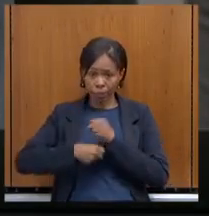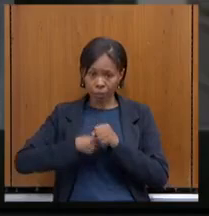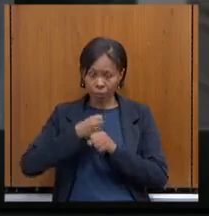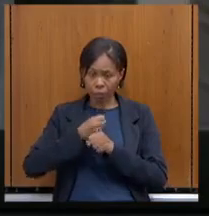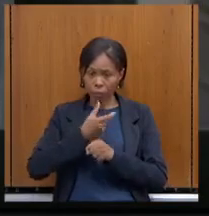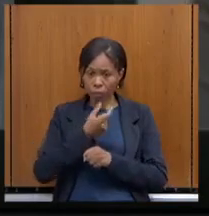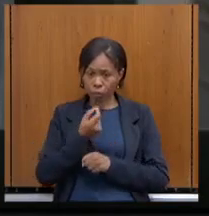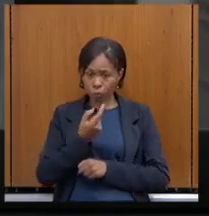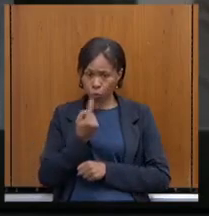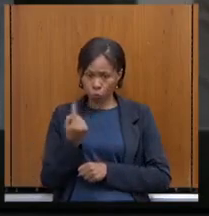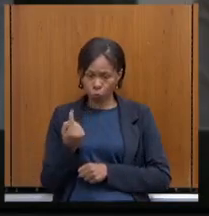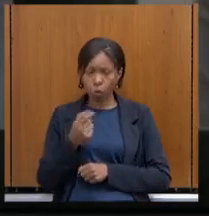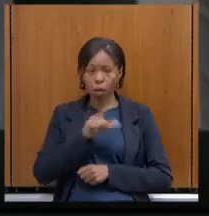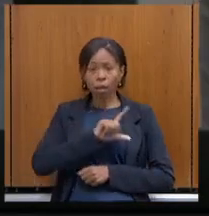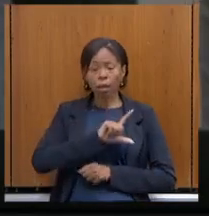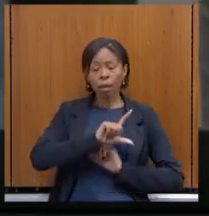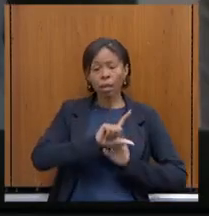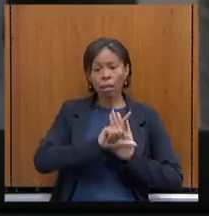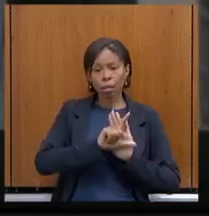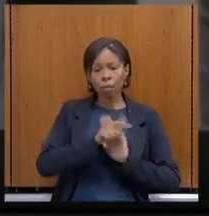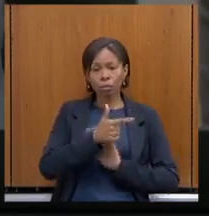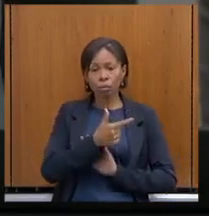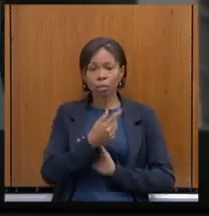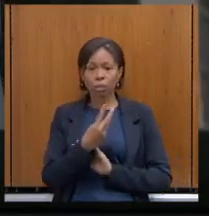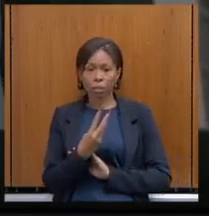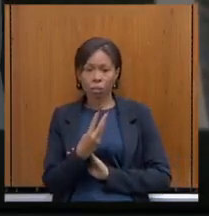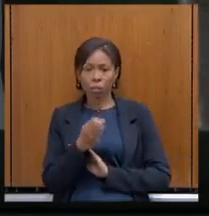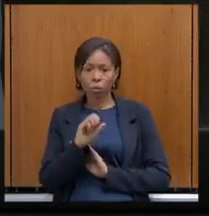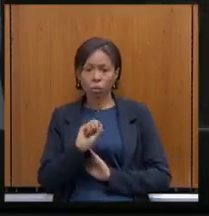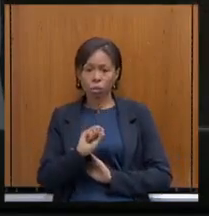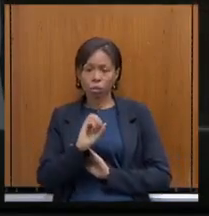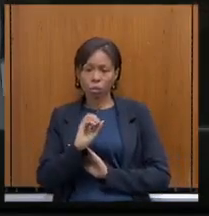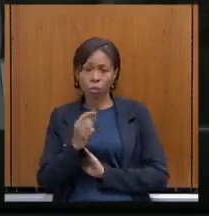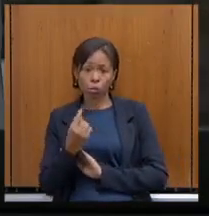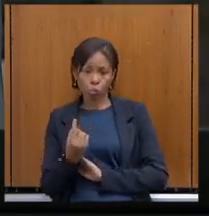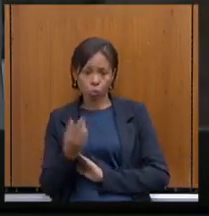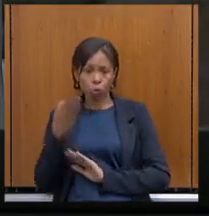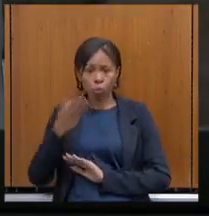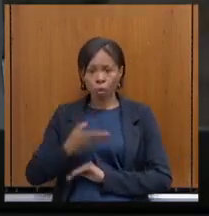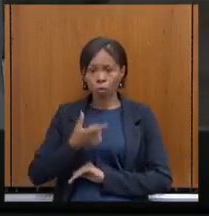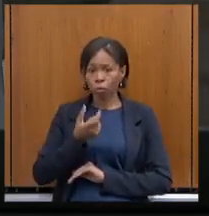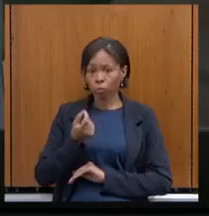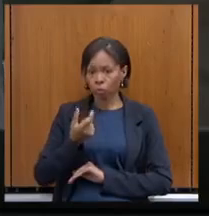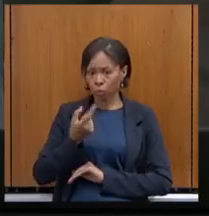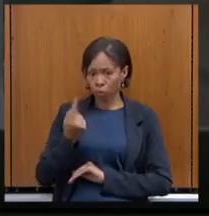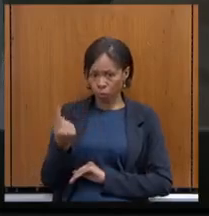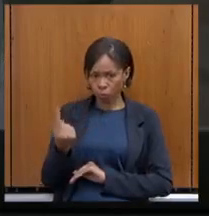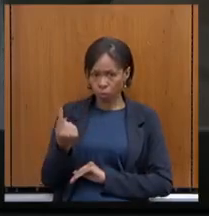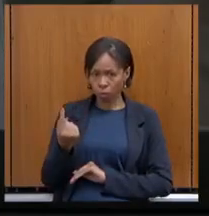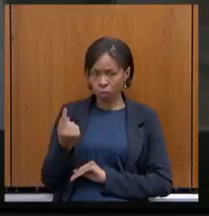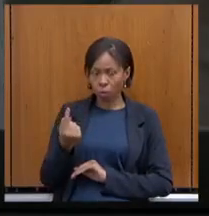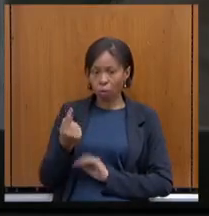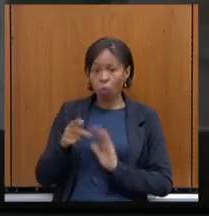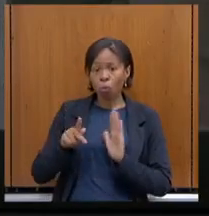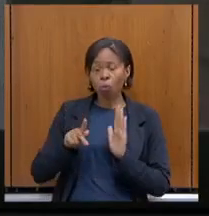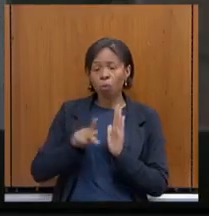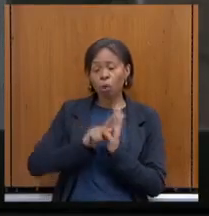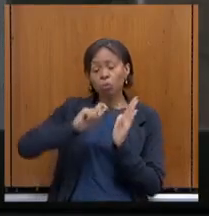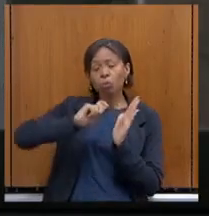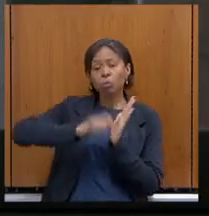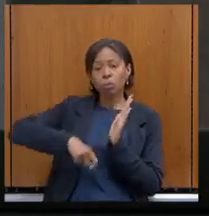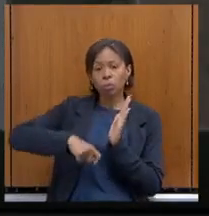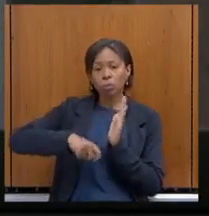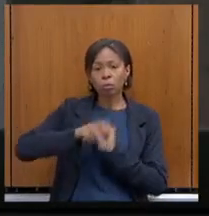.801-2021, de autoria principal do nosso presidente, Augustinho